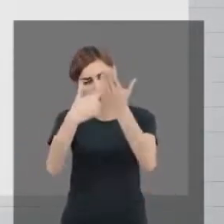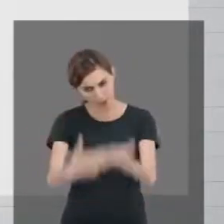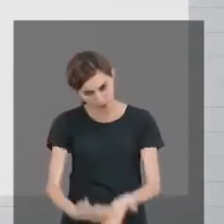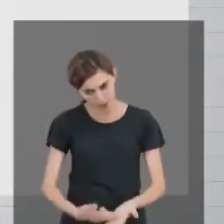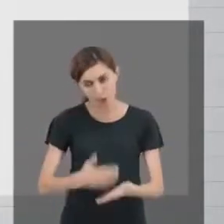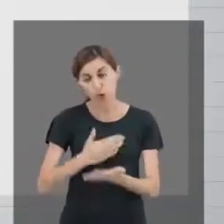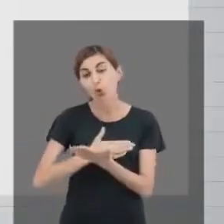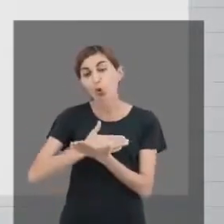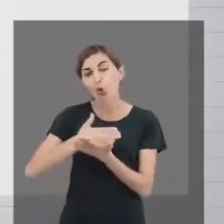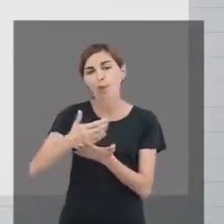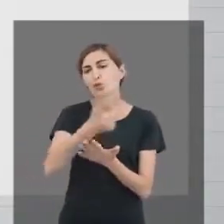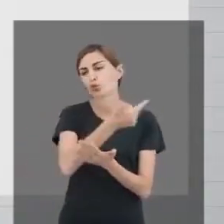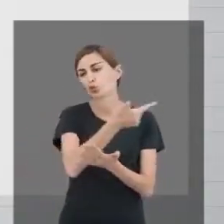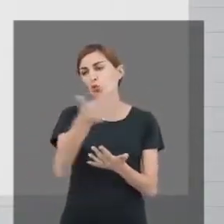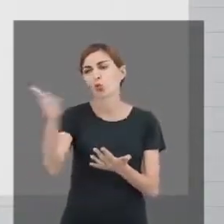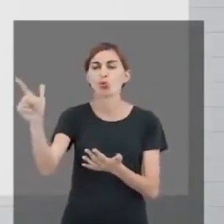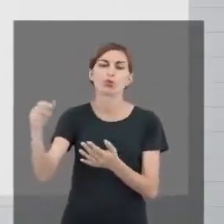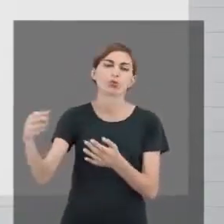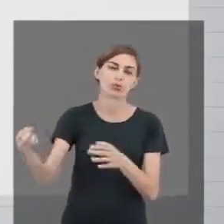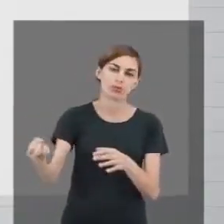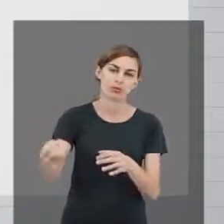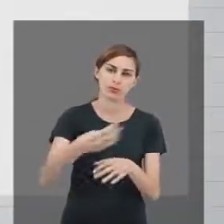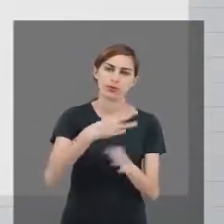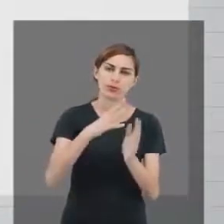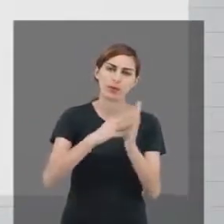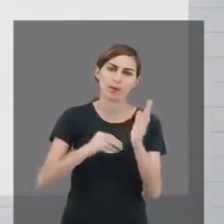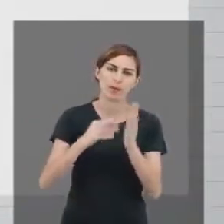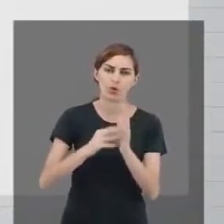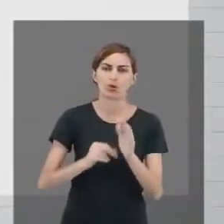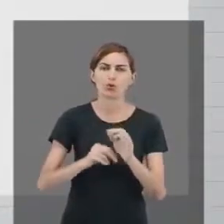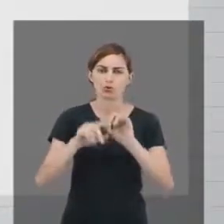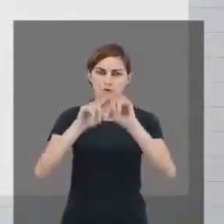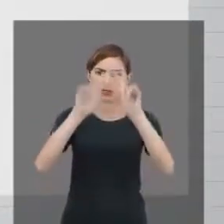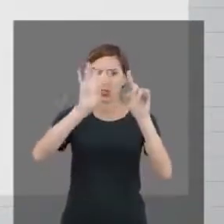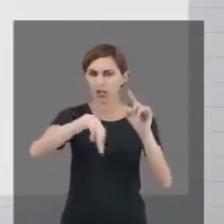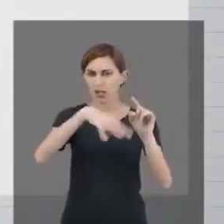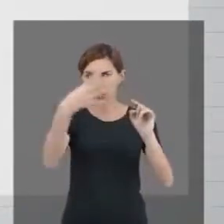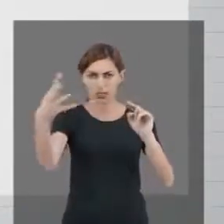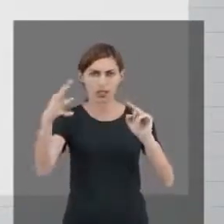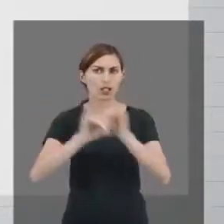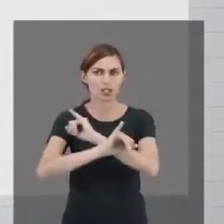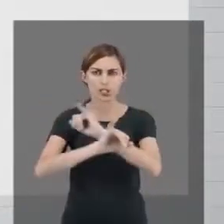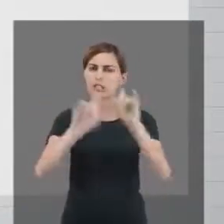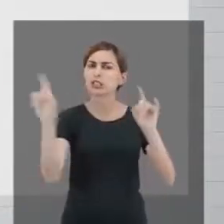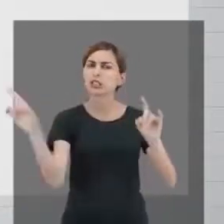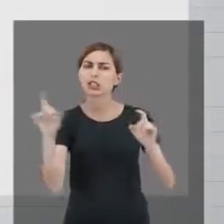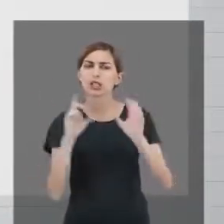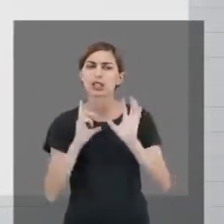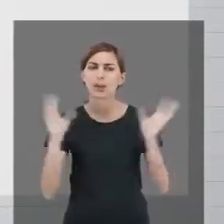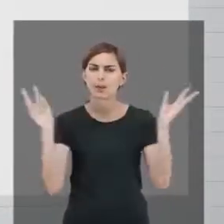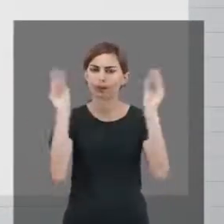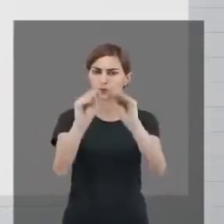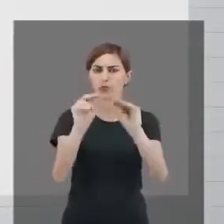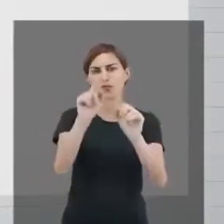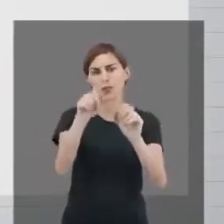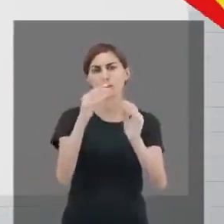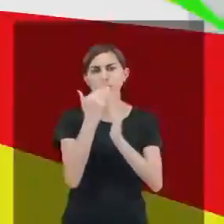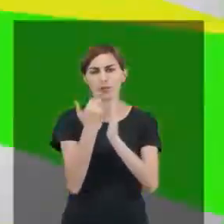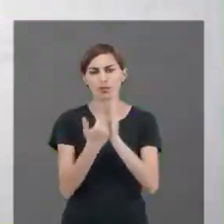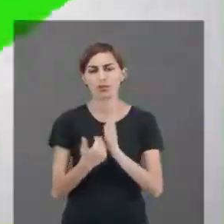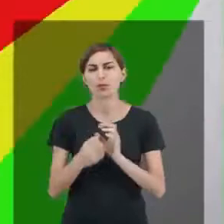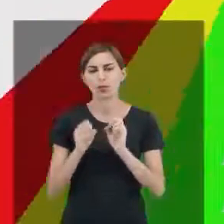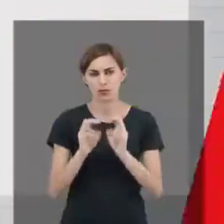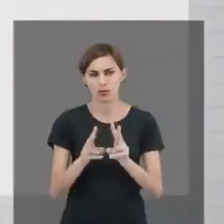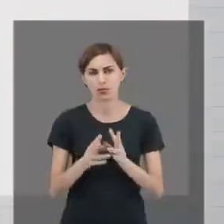No início do módulo seguinte. No calendário, essas datas vão estar sinalizadas e você vai poder se programar, ok?